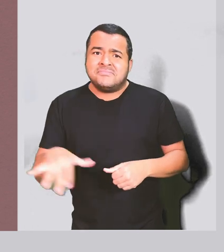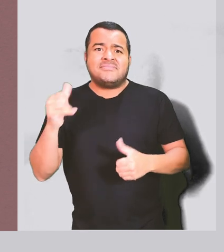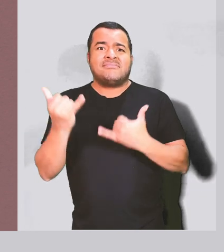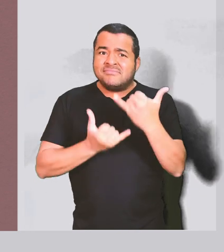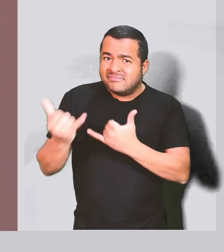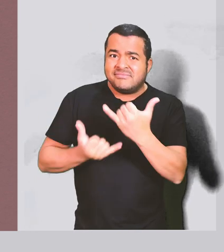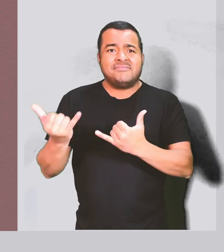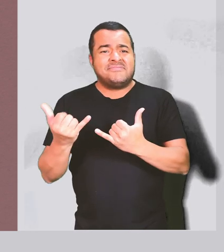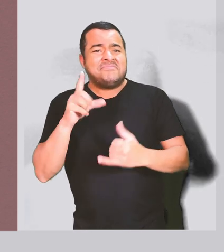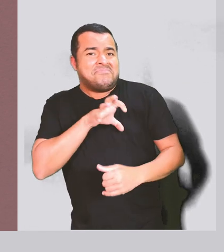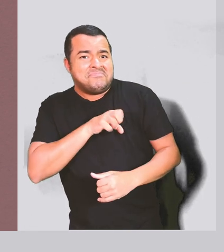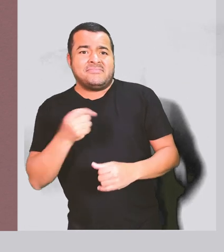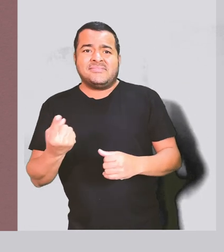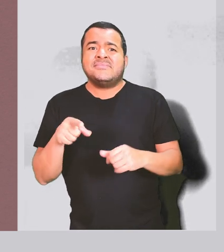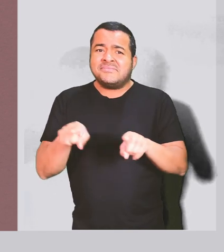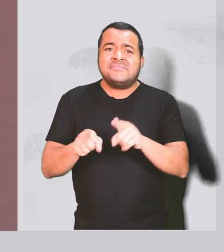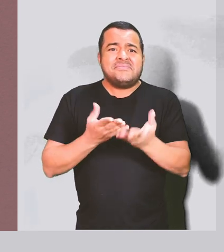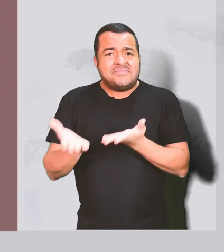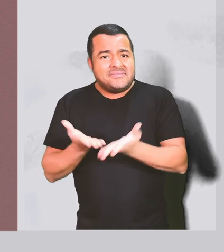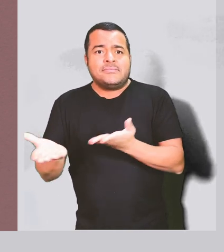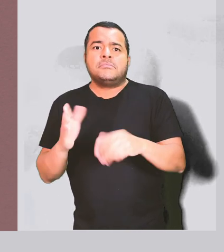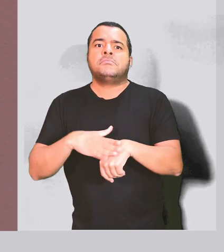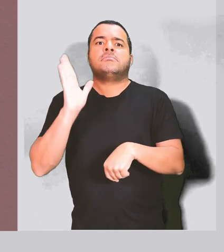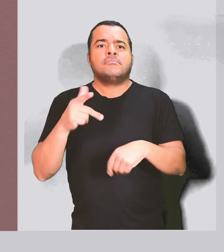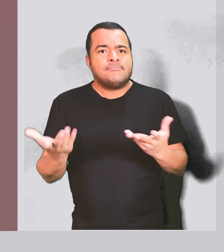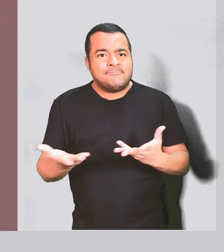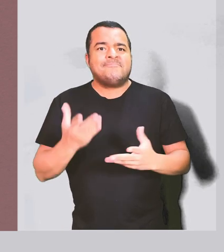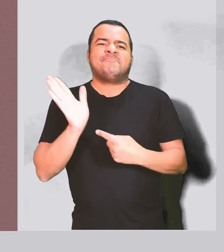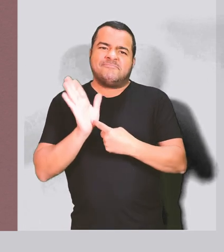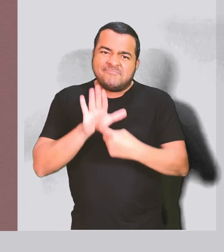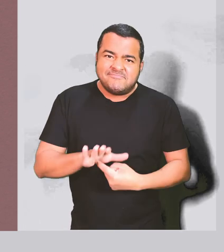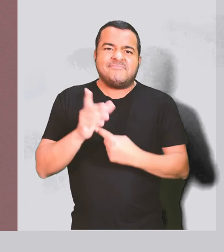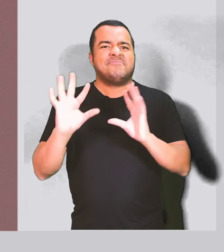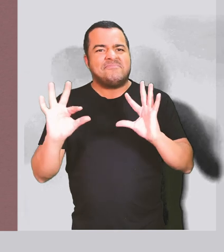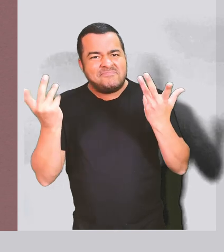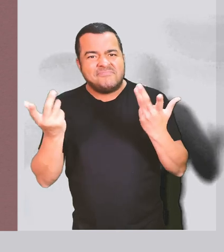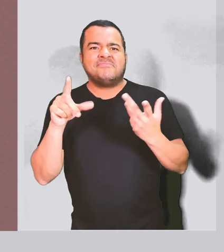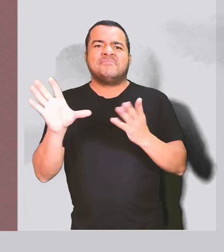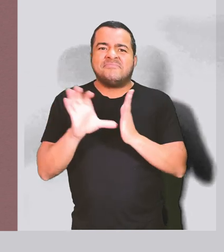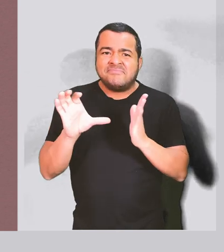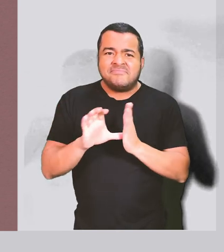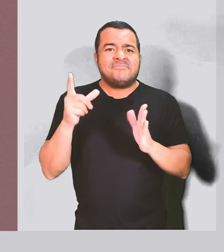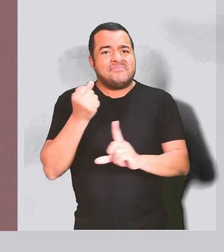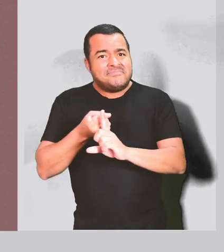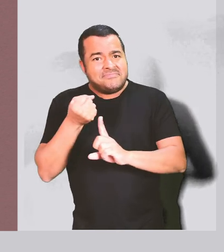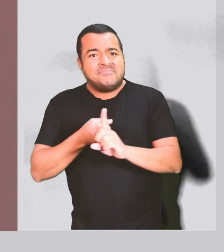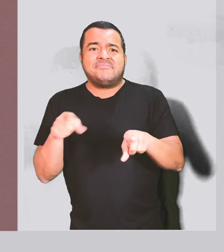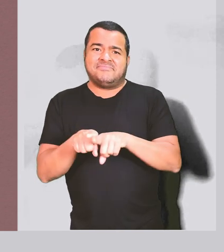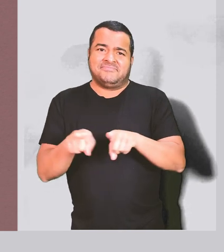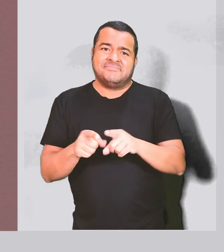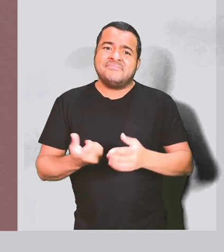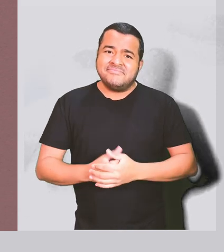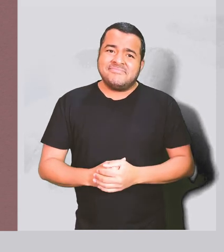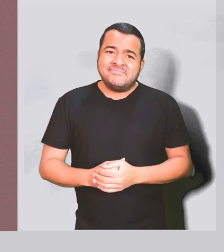criança. Brincam, inventam, amam, recebem cuidado. Mais que isso, são protagonistas das festas, na sua comunidade e na